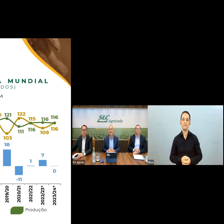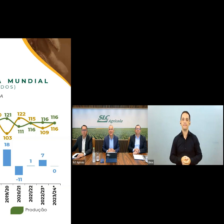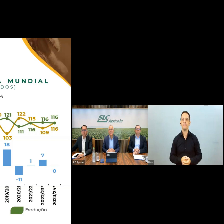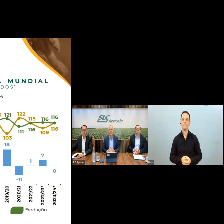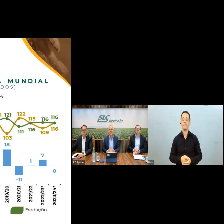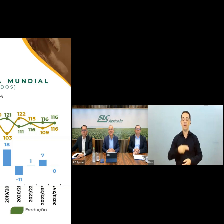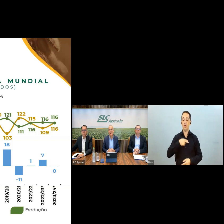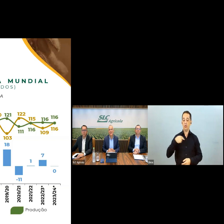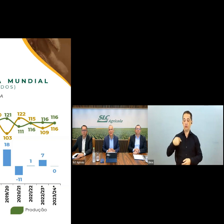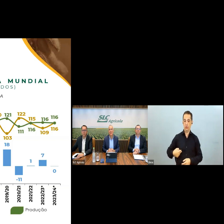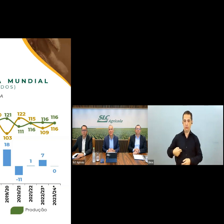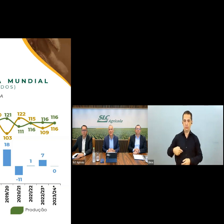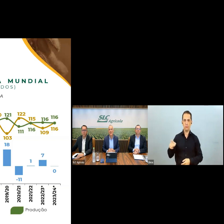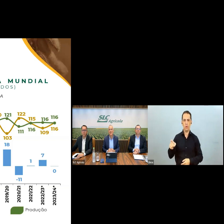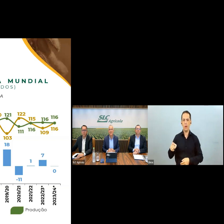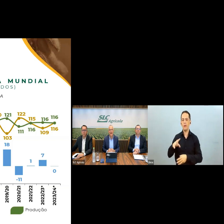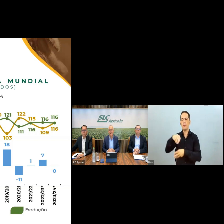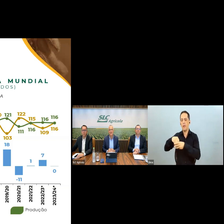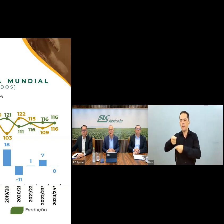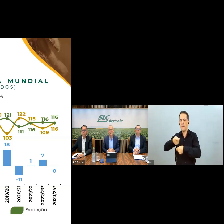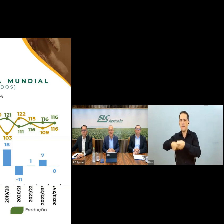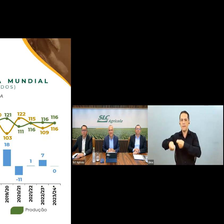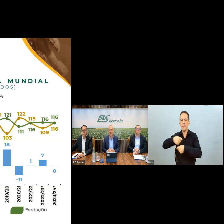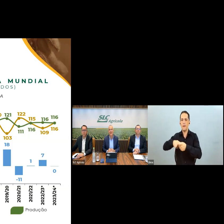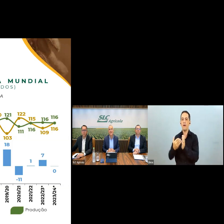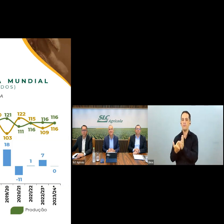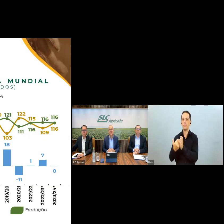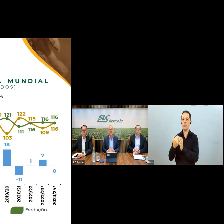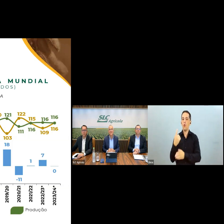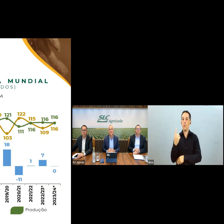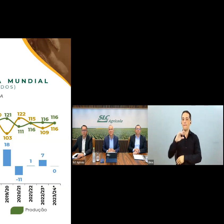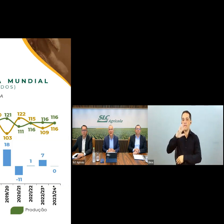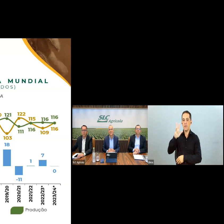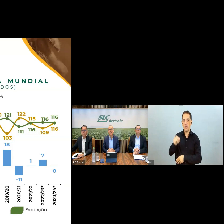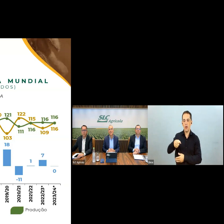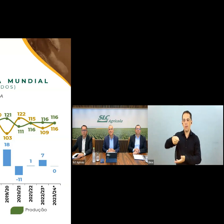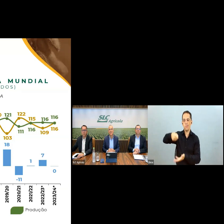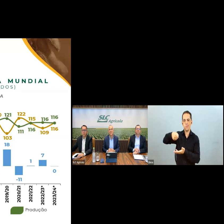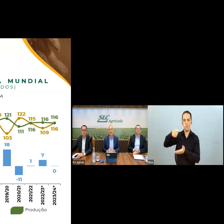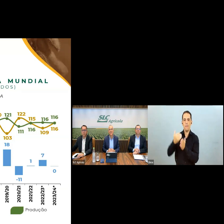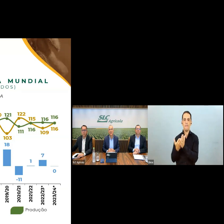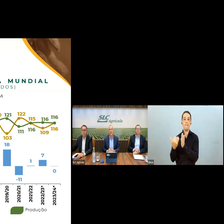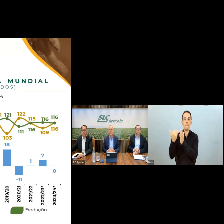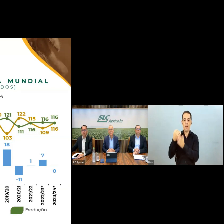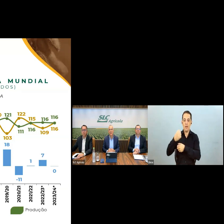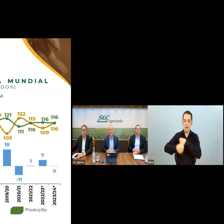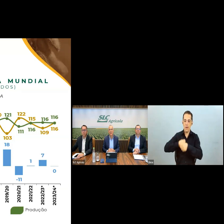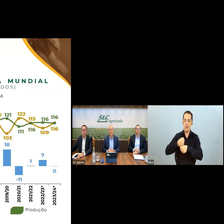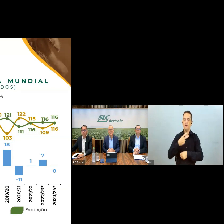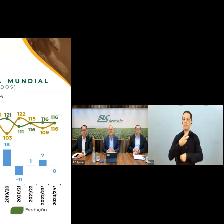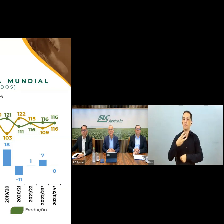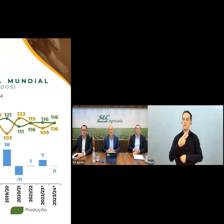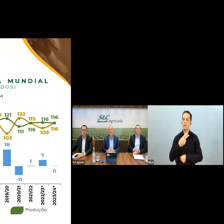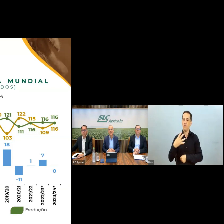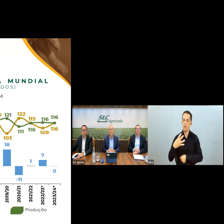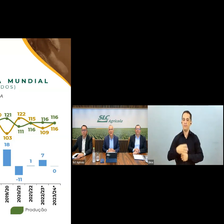China deve aumentar em torno de 1 milhão de fardos para a safra 23-24, segundo o relatório do